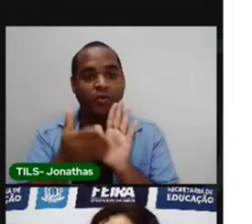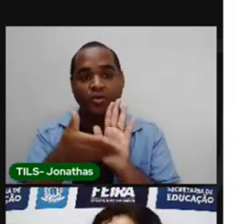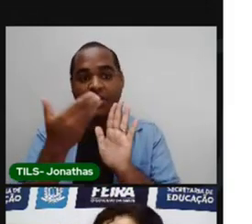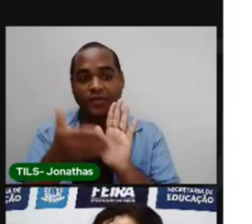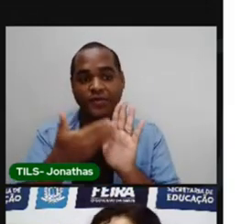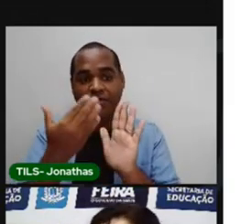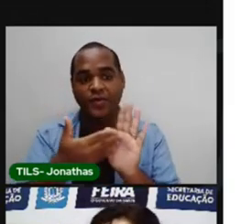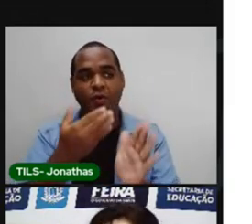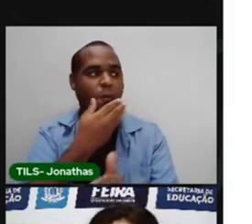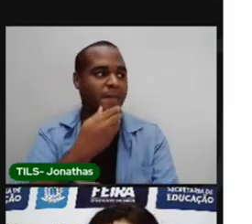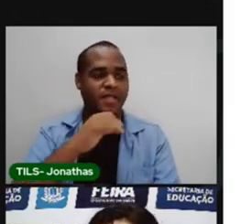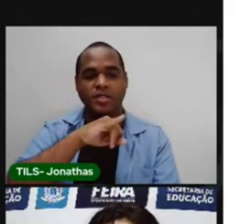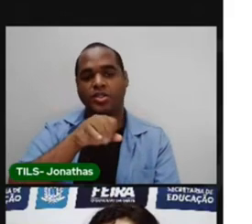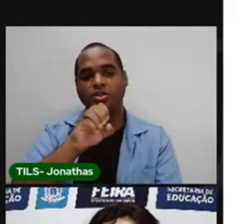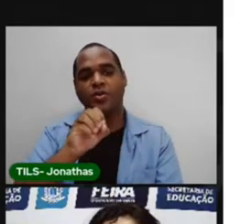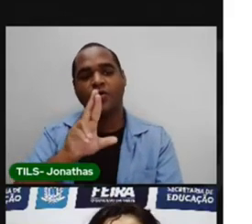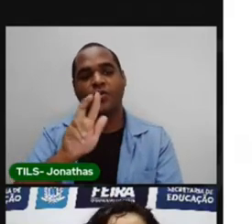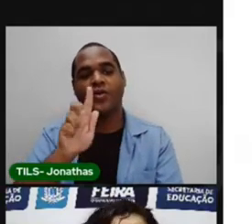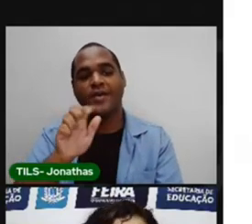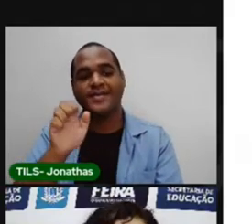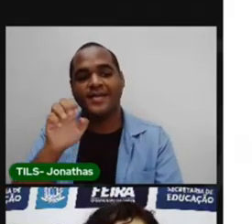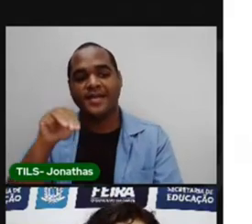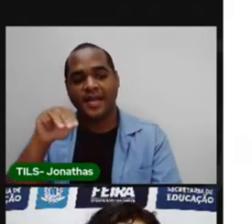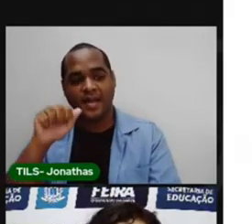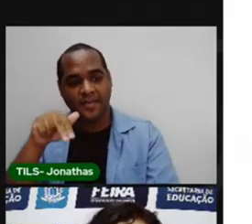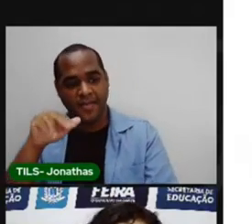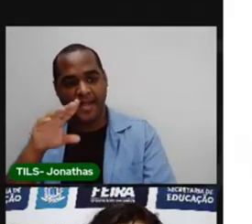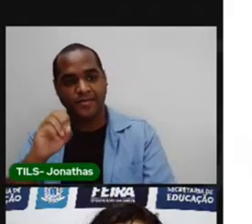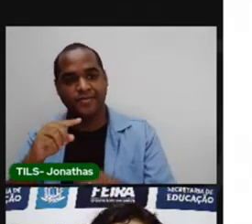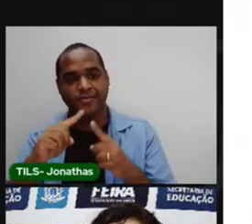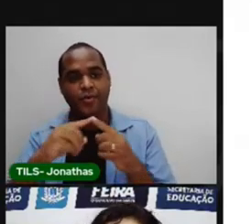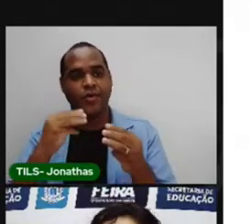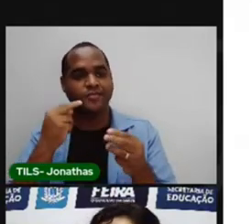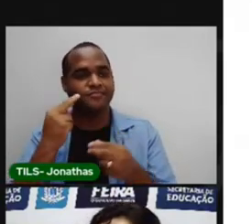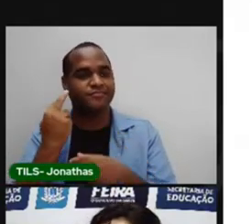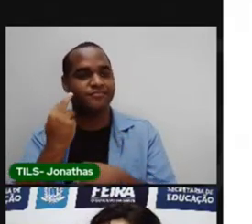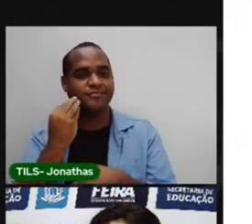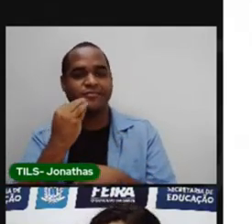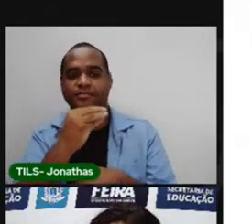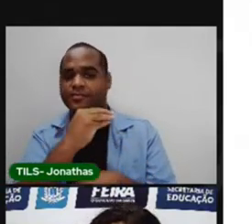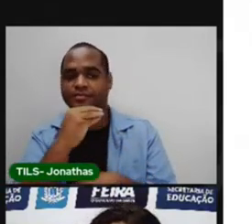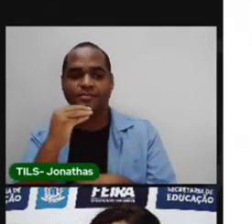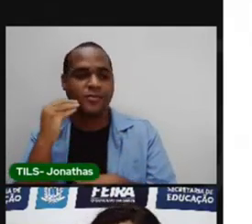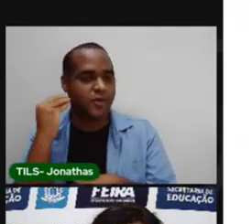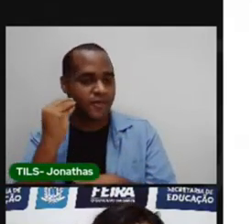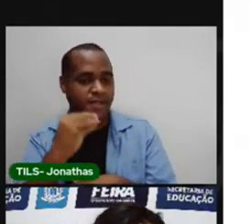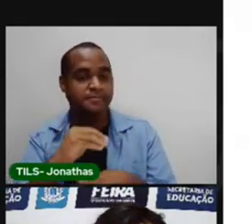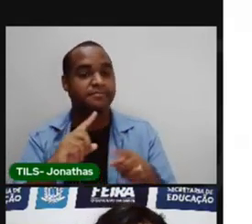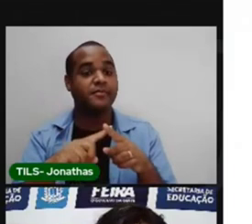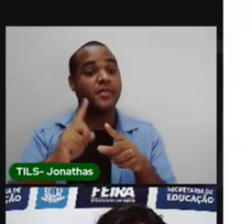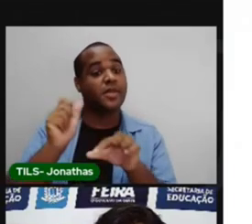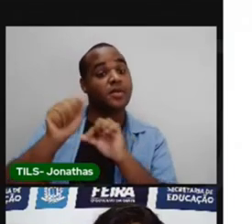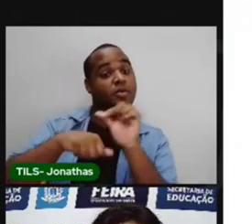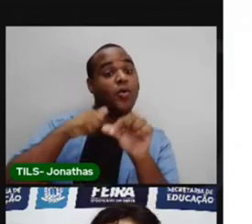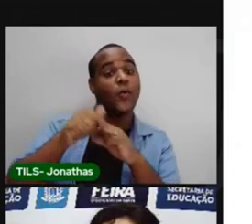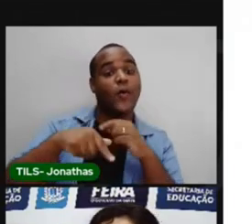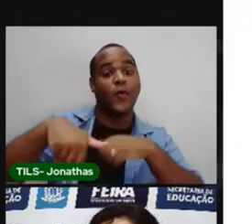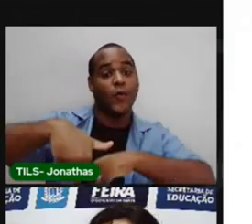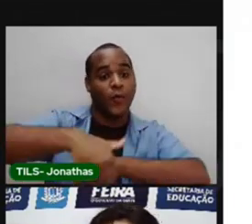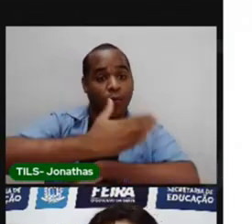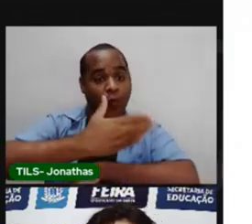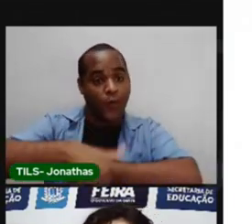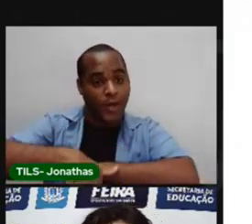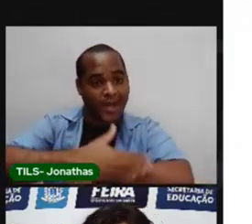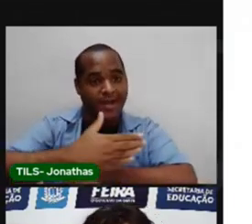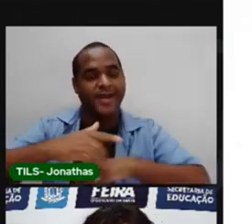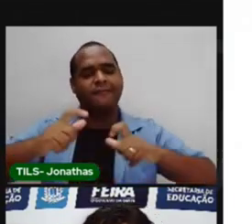do escritor Jorge Amar. E virou novela. E todas as ruas, a